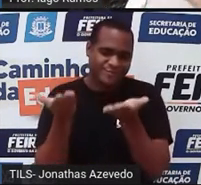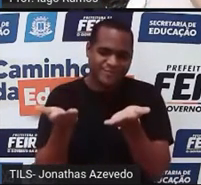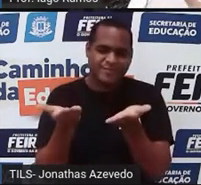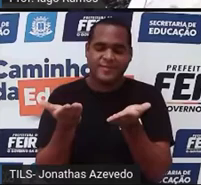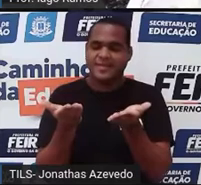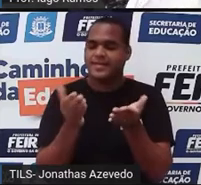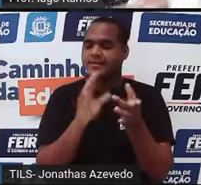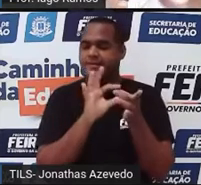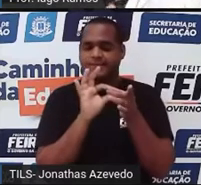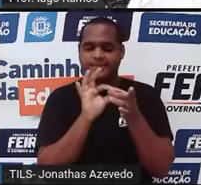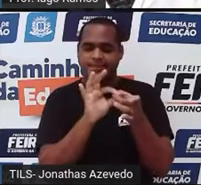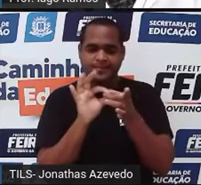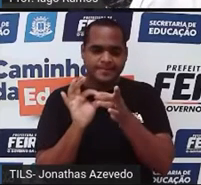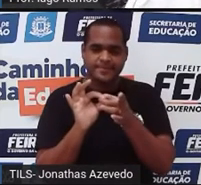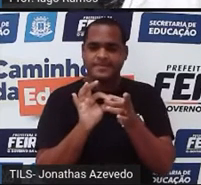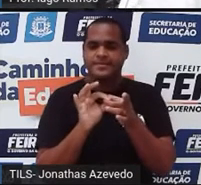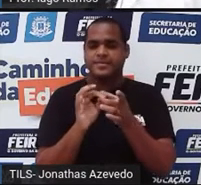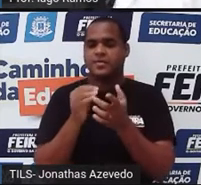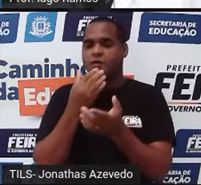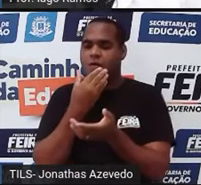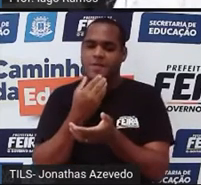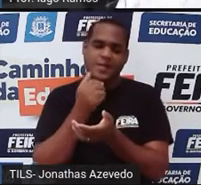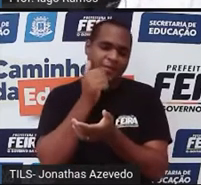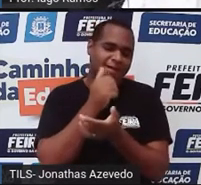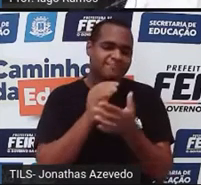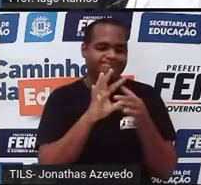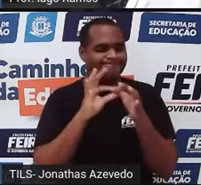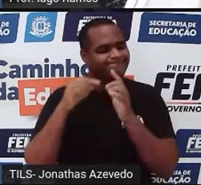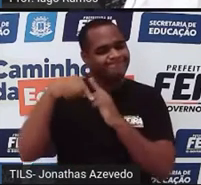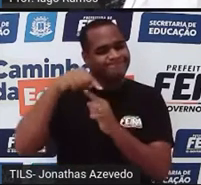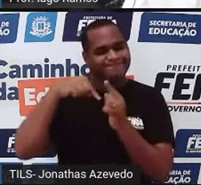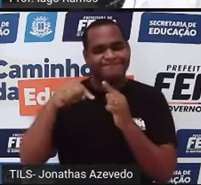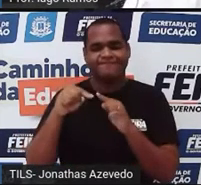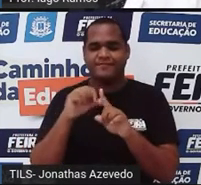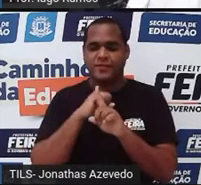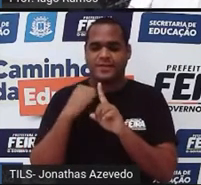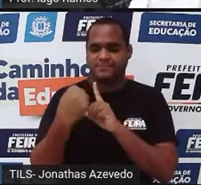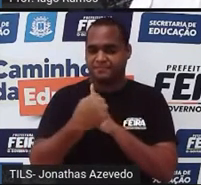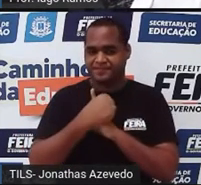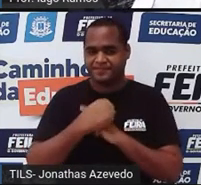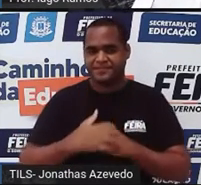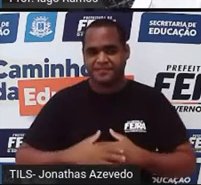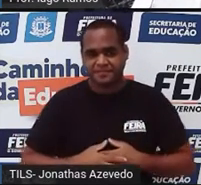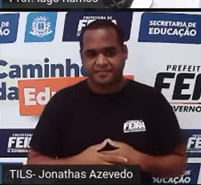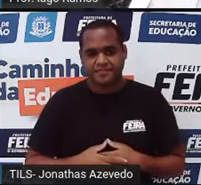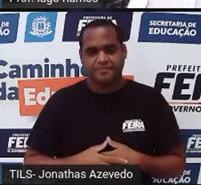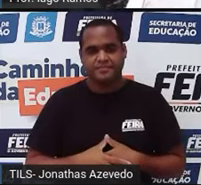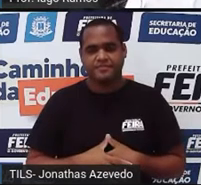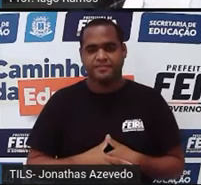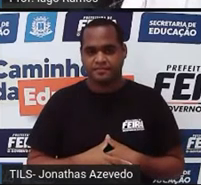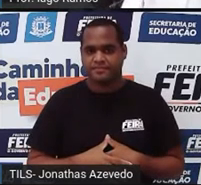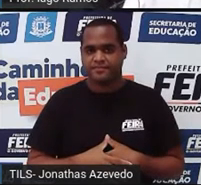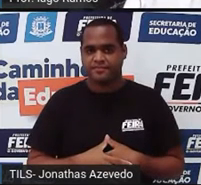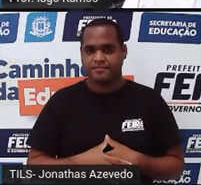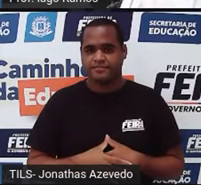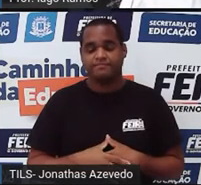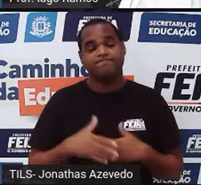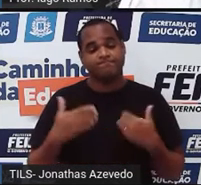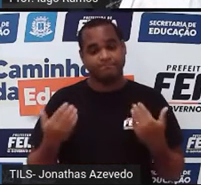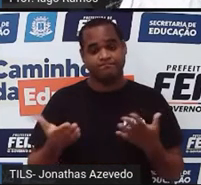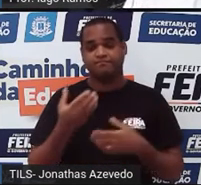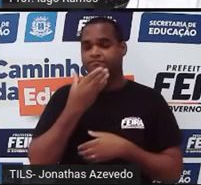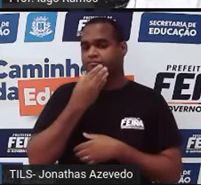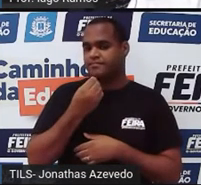Da convivência humana em sociedade, tá bom? Então, é... Esses